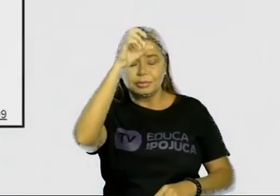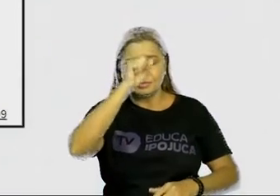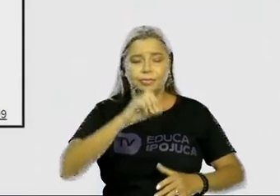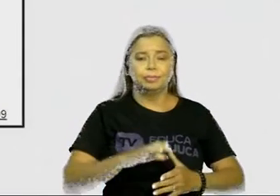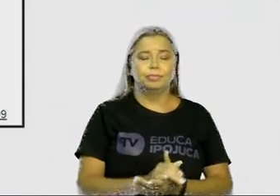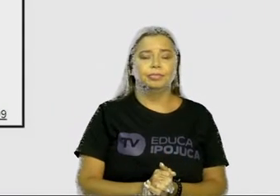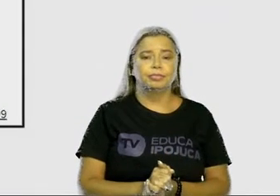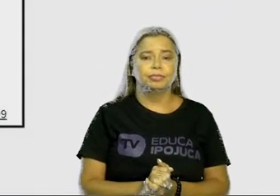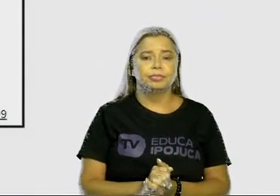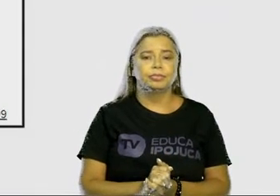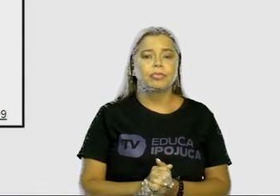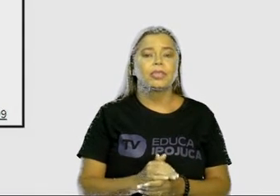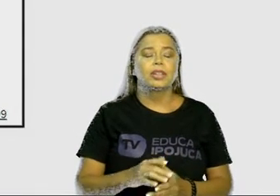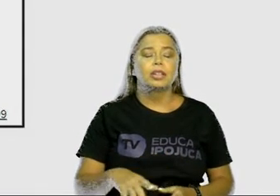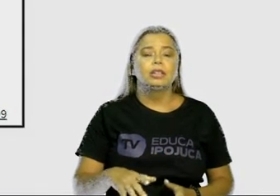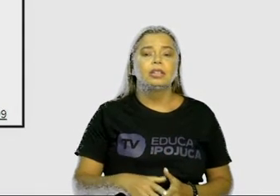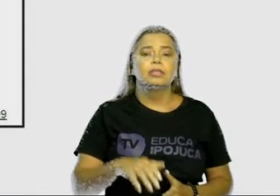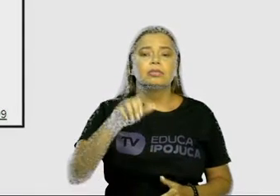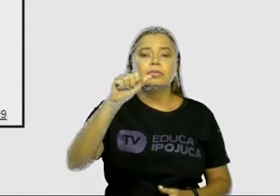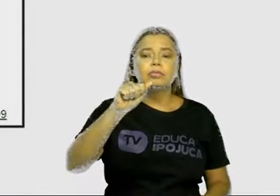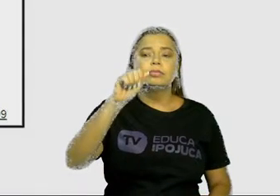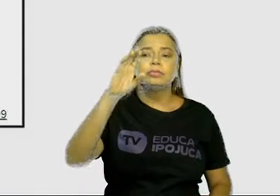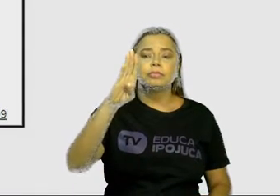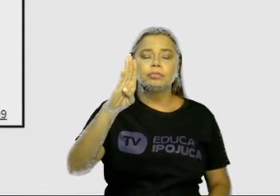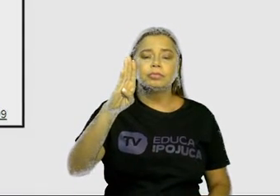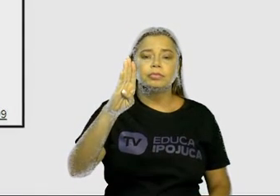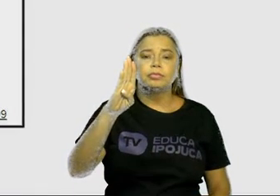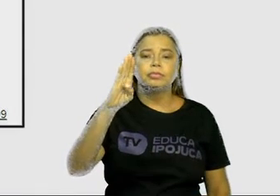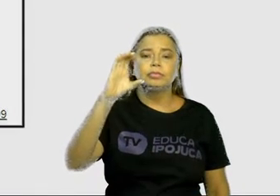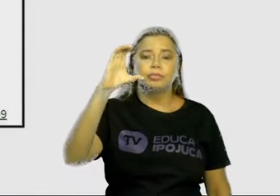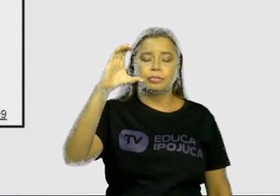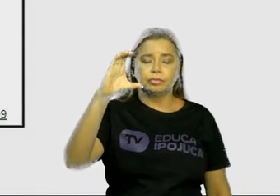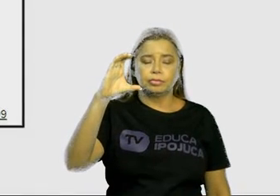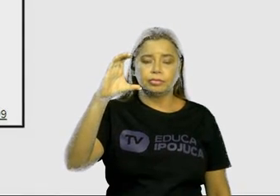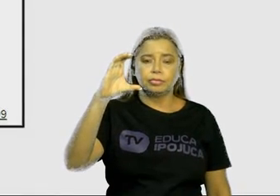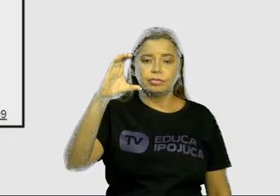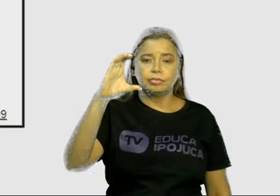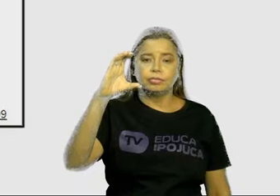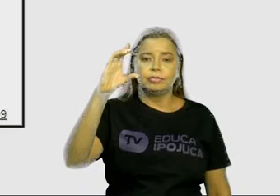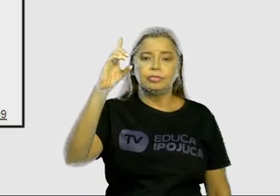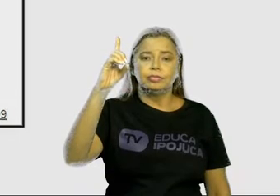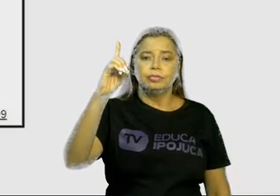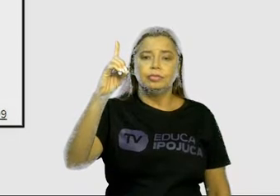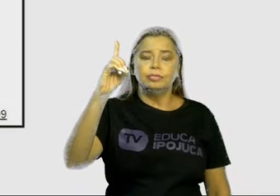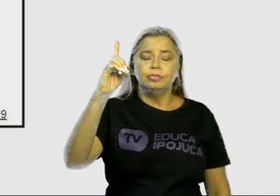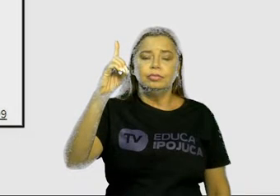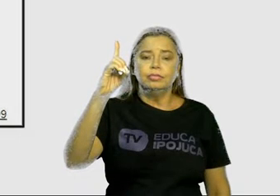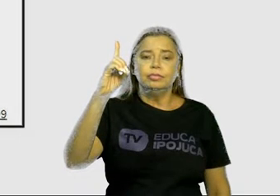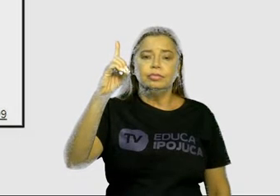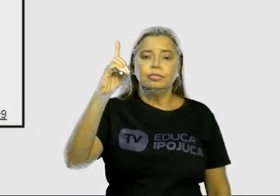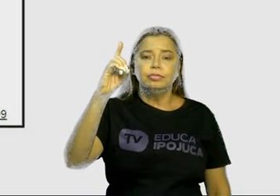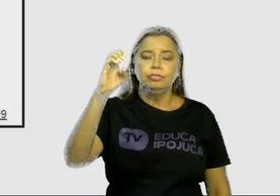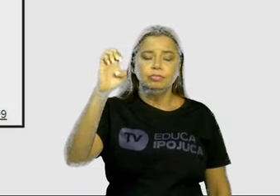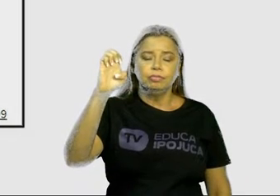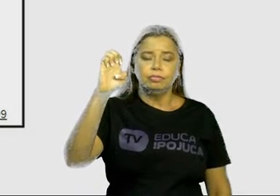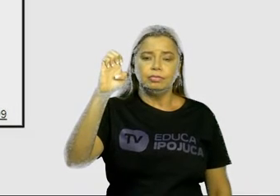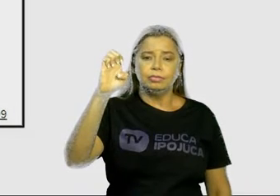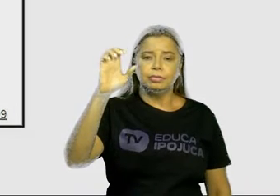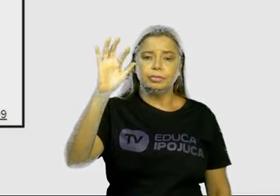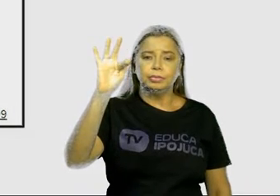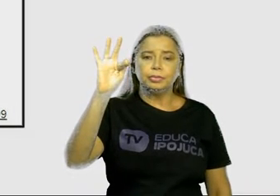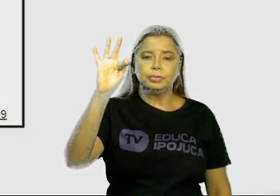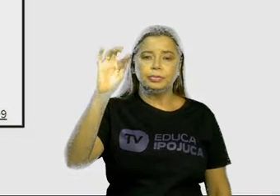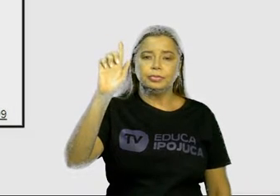Nosso alfabeto A, B, C, D, E,